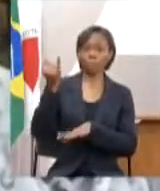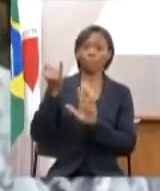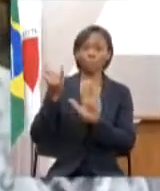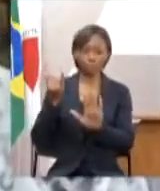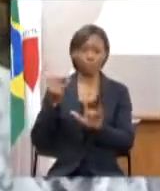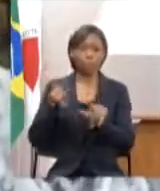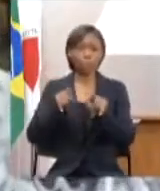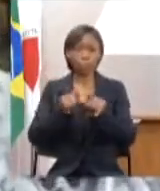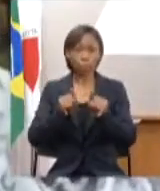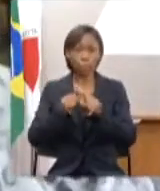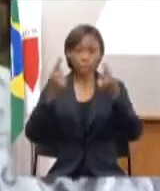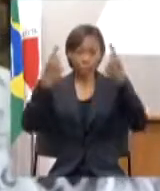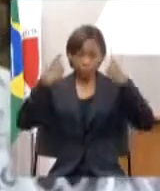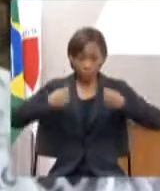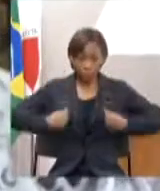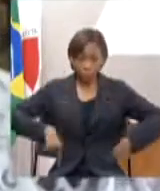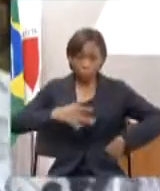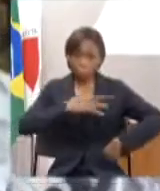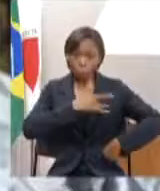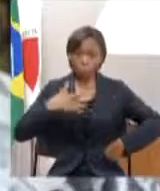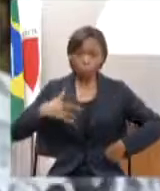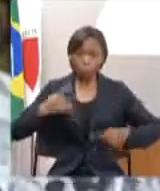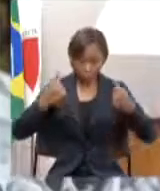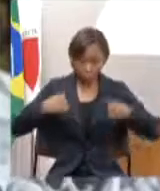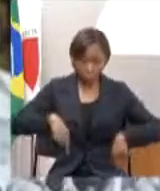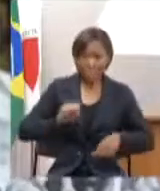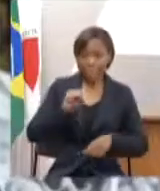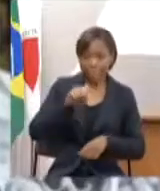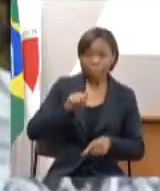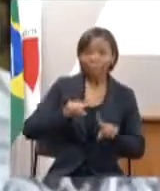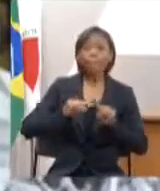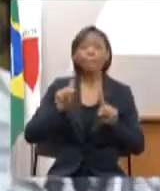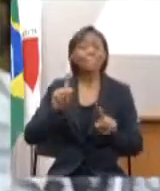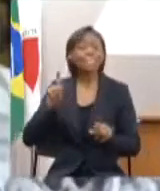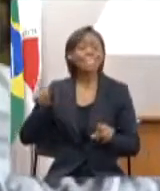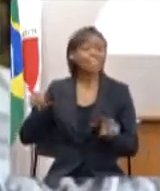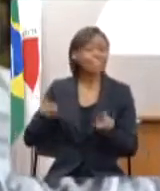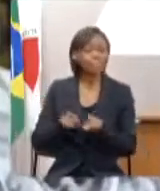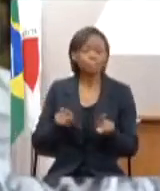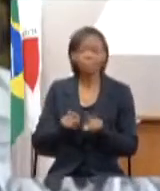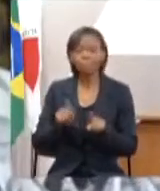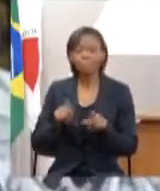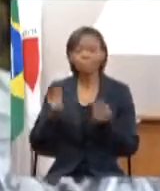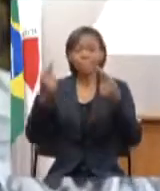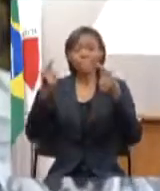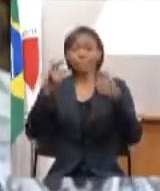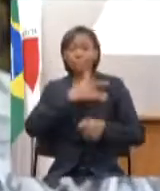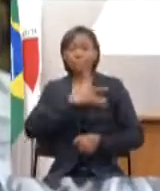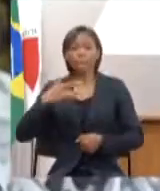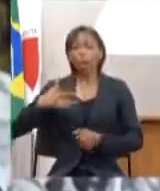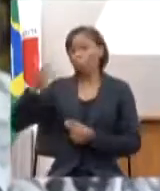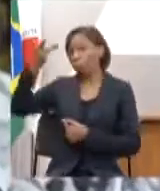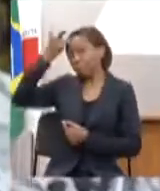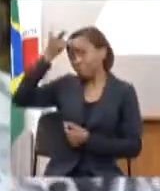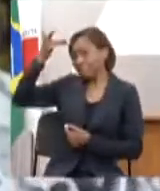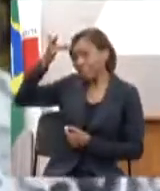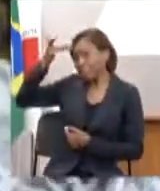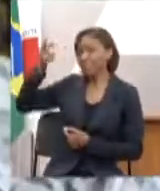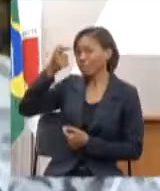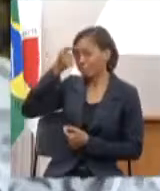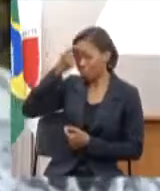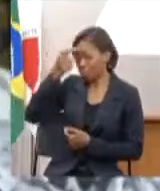da saúde física a necessidade de falar da saúde psíquica e emocional e fomos nós artistas que durante esse processo esse